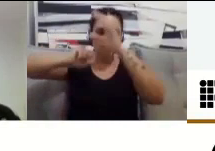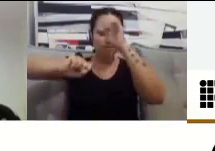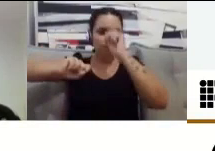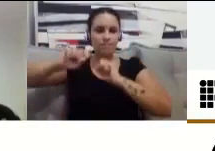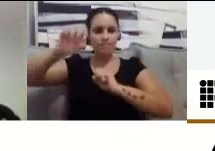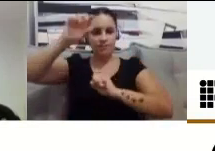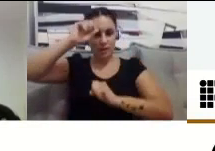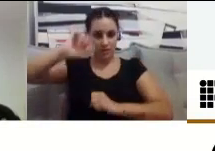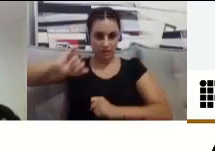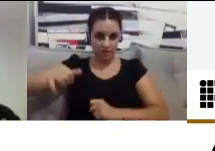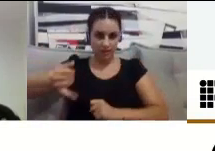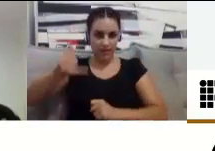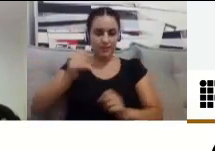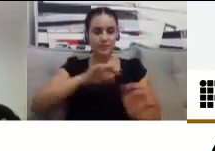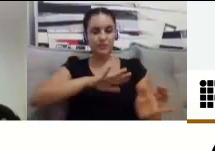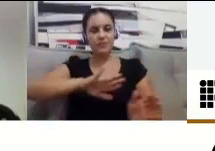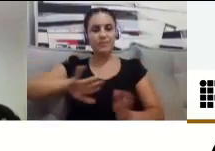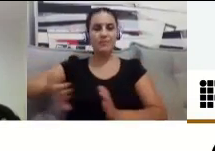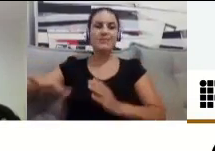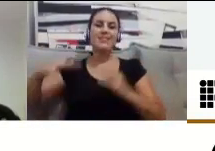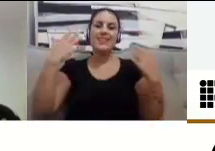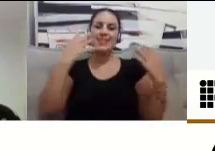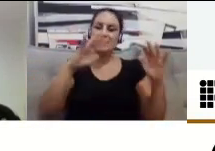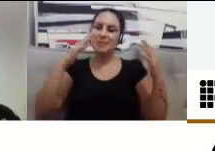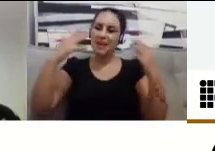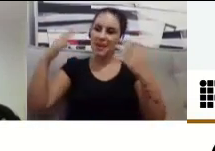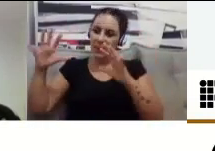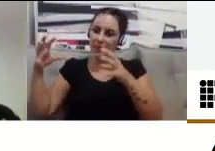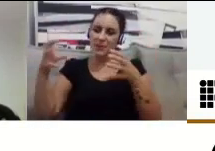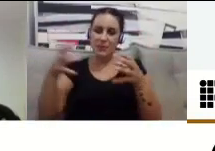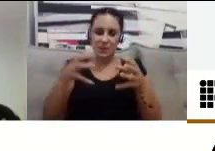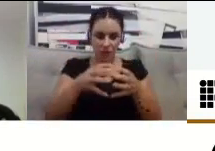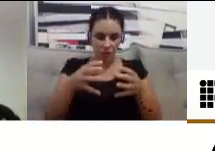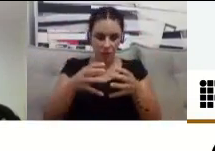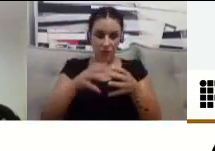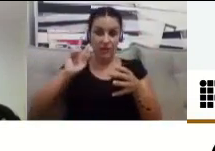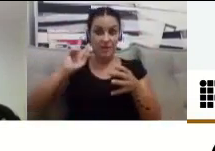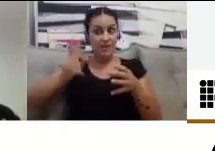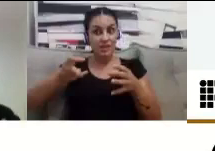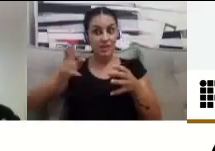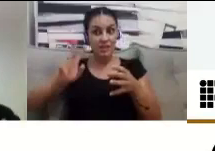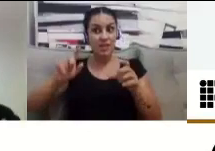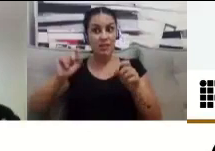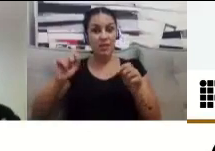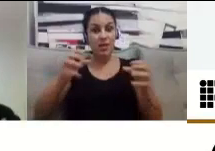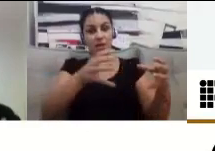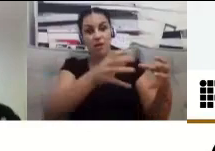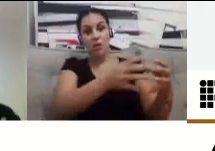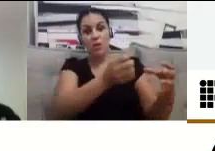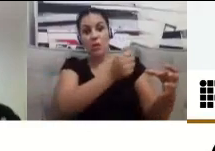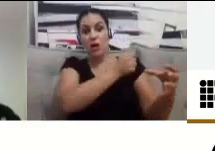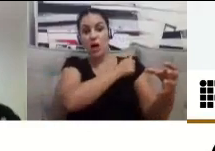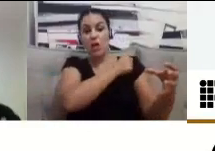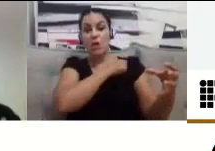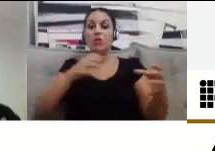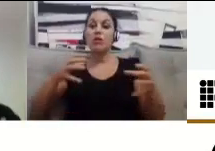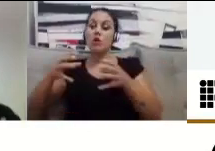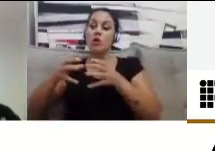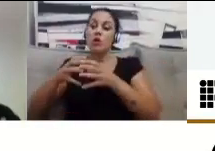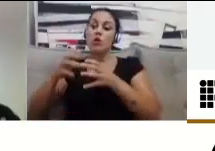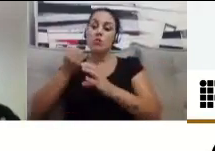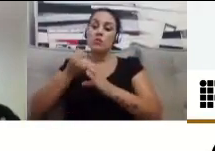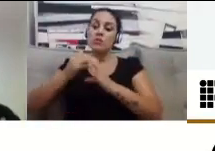que está de portas abertas para quem deseja concluir. E obrigado pela oportunidade. Estamos muito